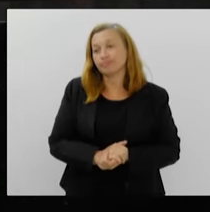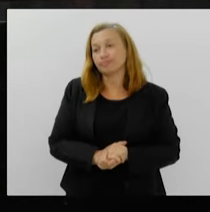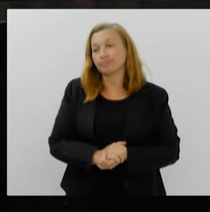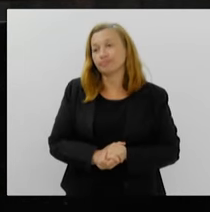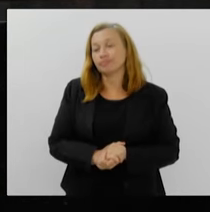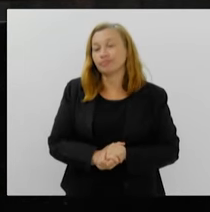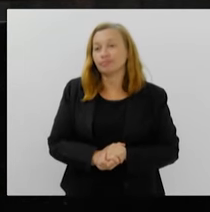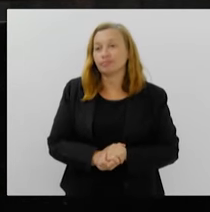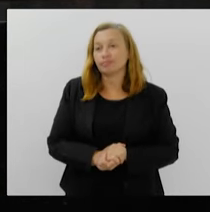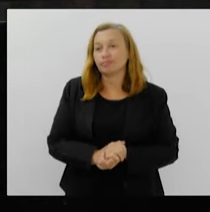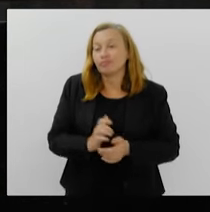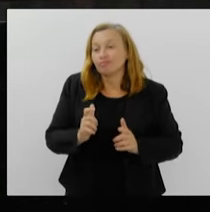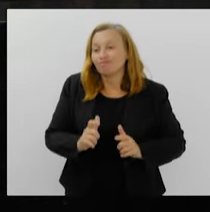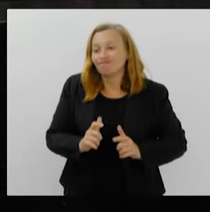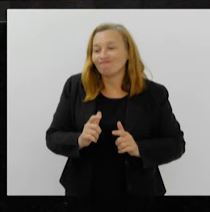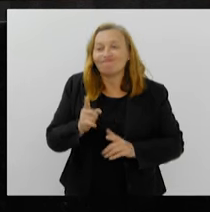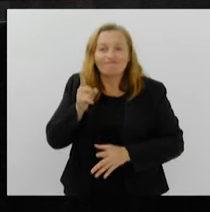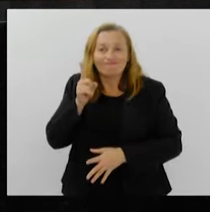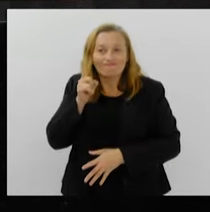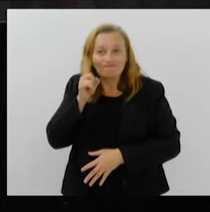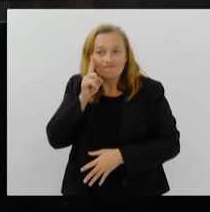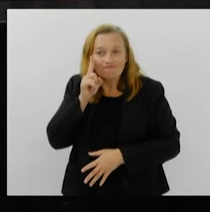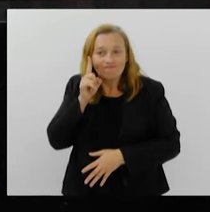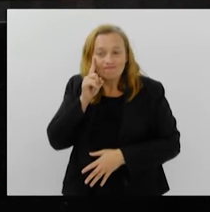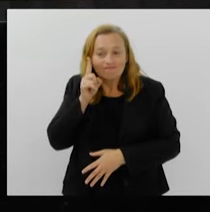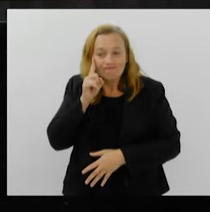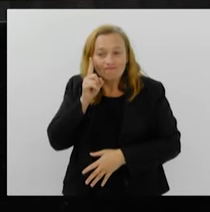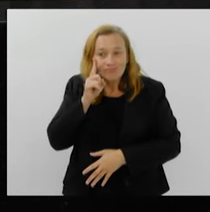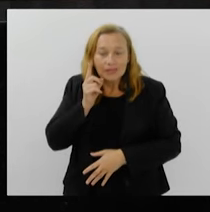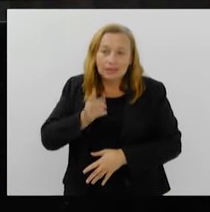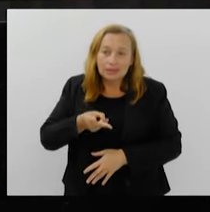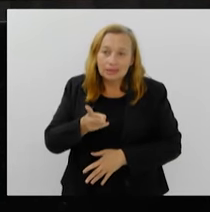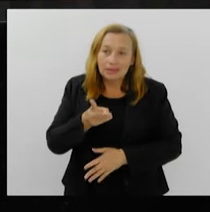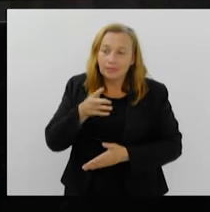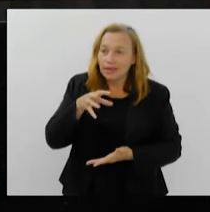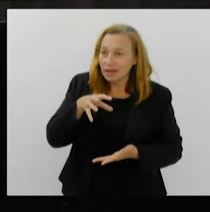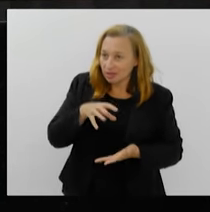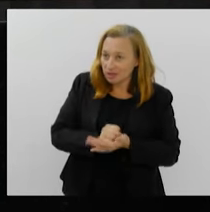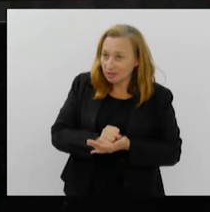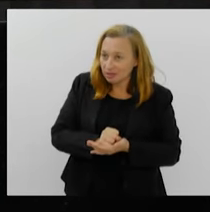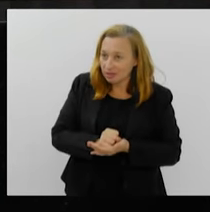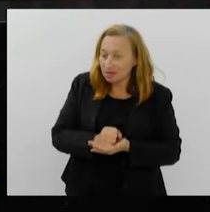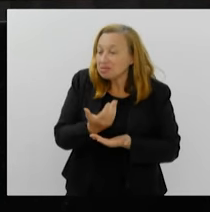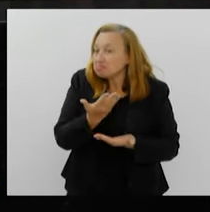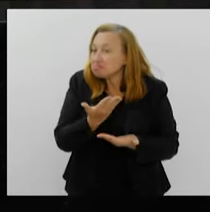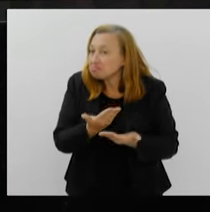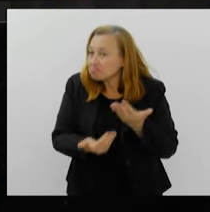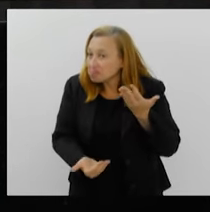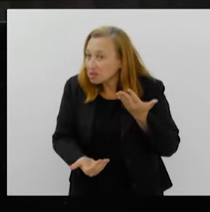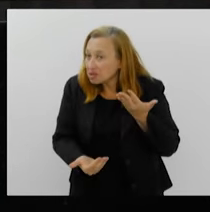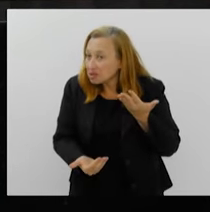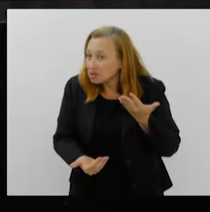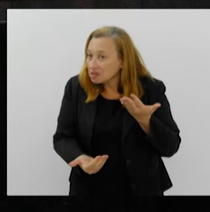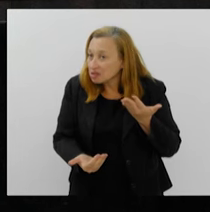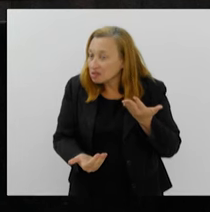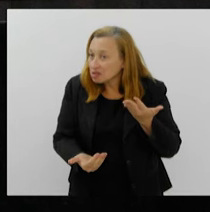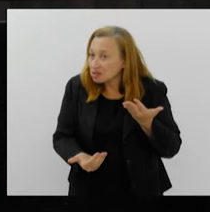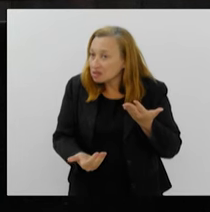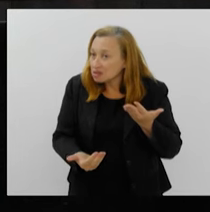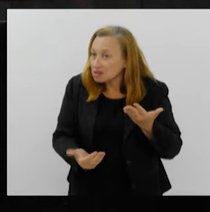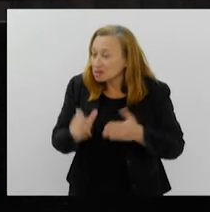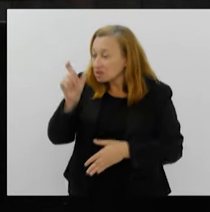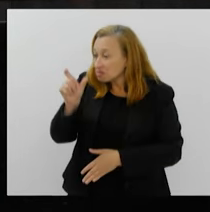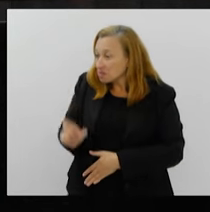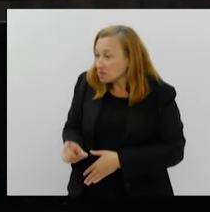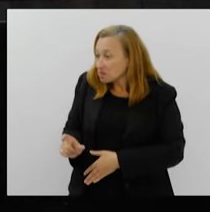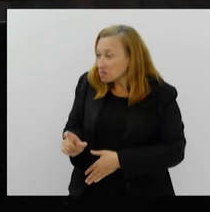onde, a cada dia, a gente está sempre registrando perdas de figuras de